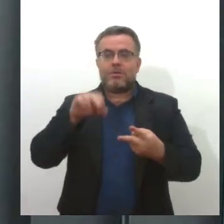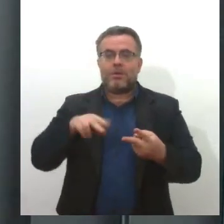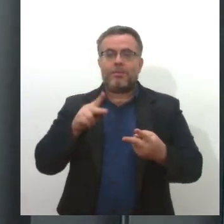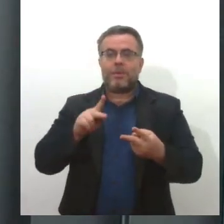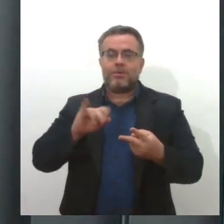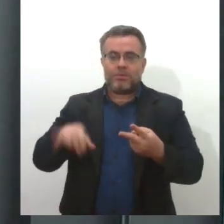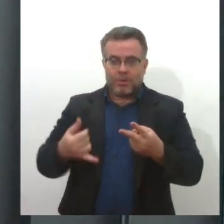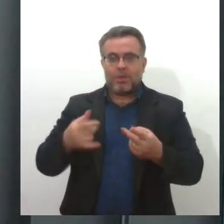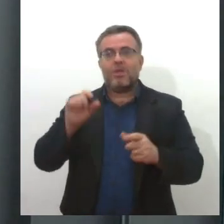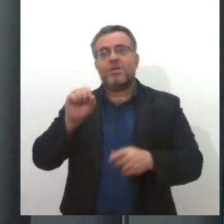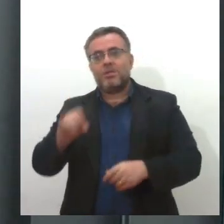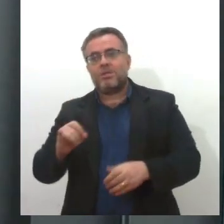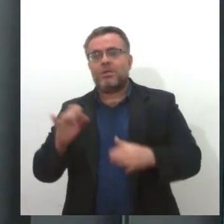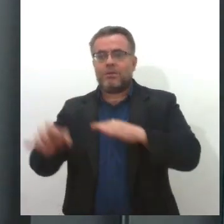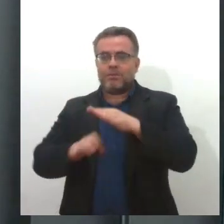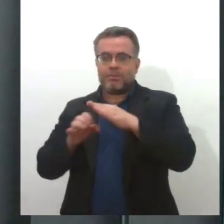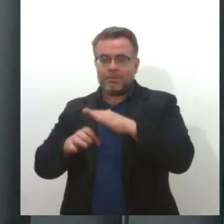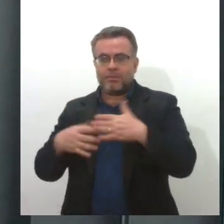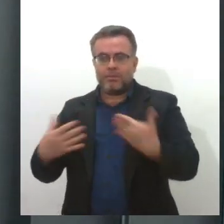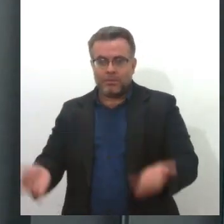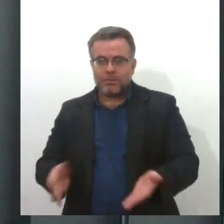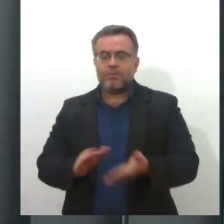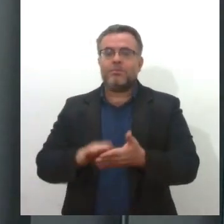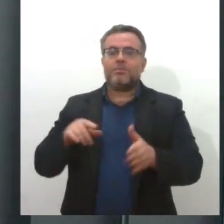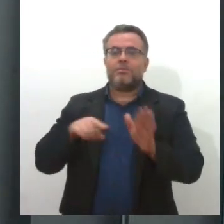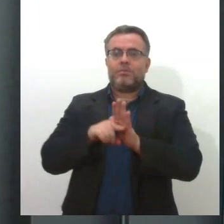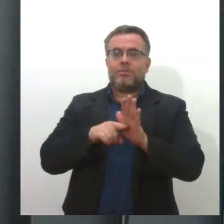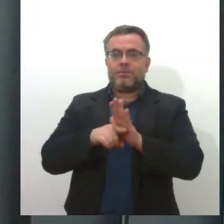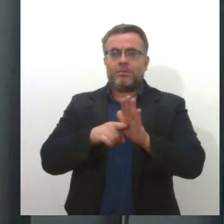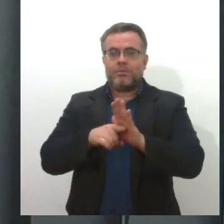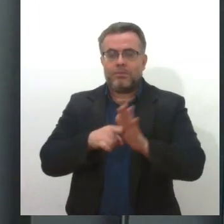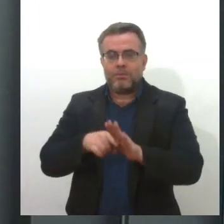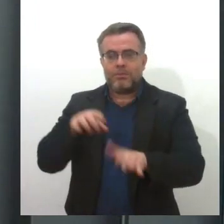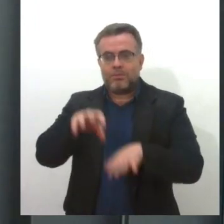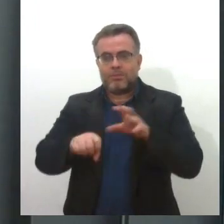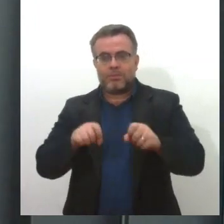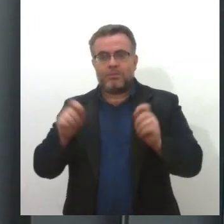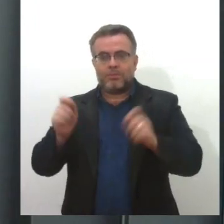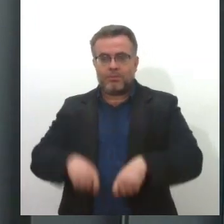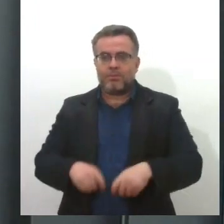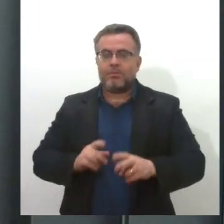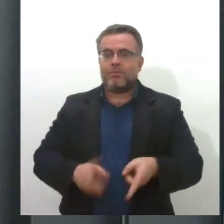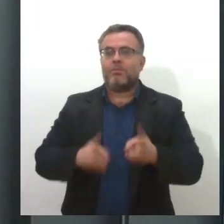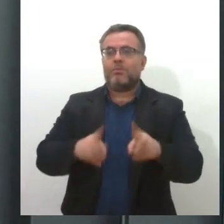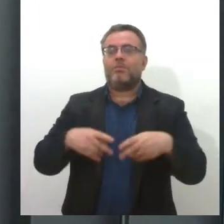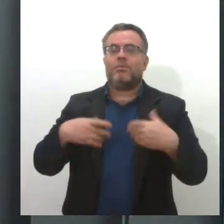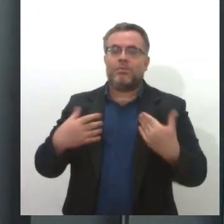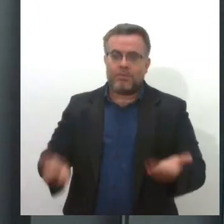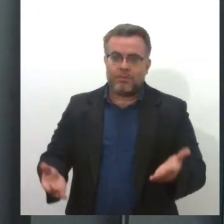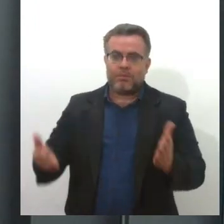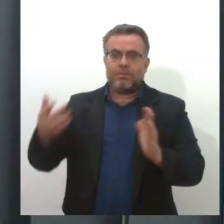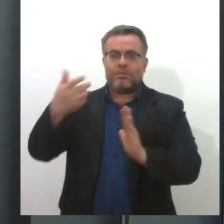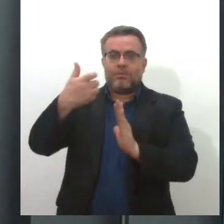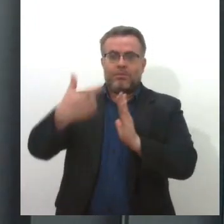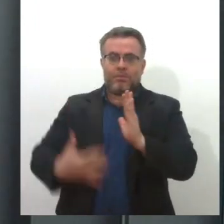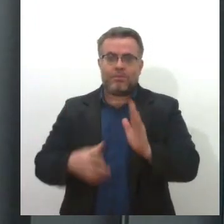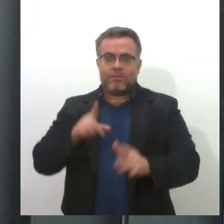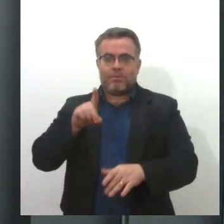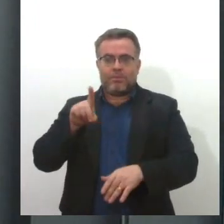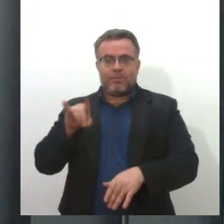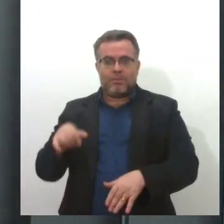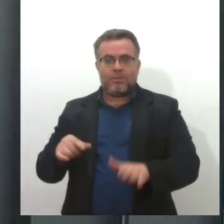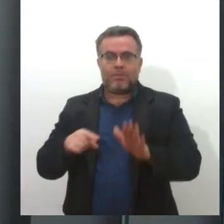no caso das empresas, para consultar a existência de recursos para saque. A página vai informar uma data para